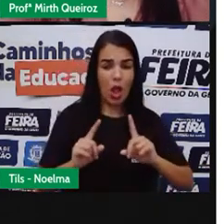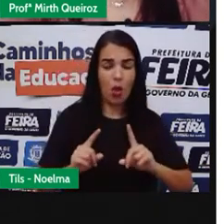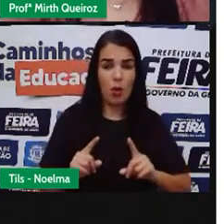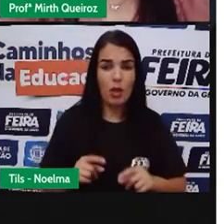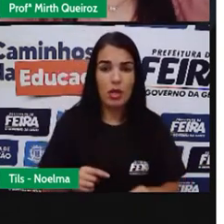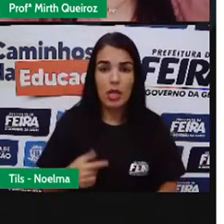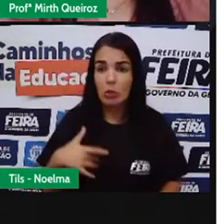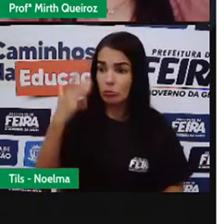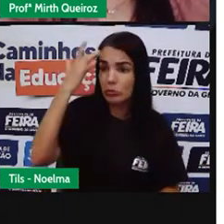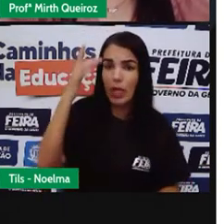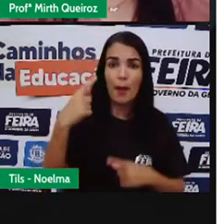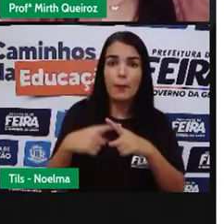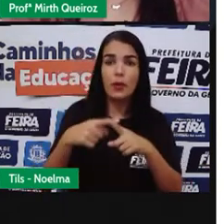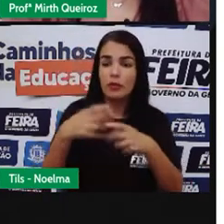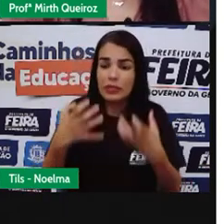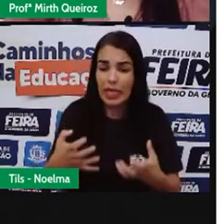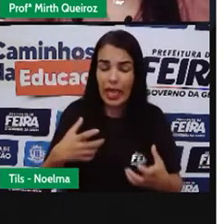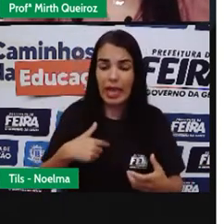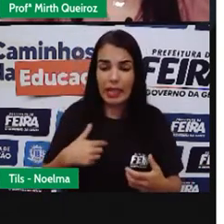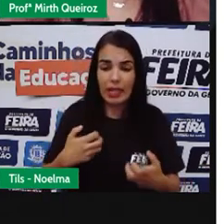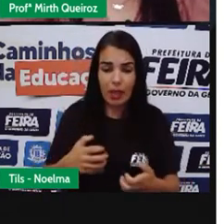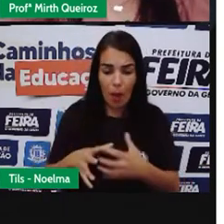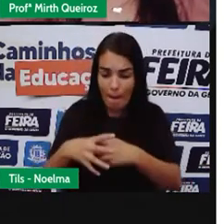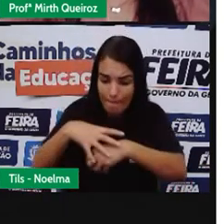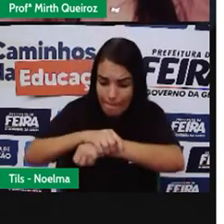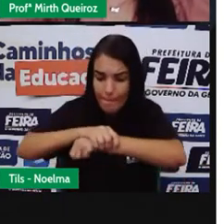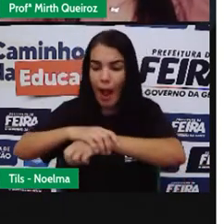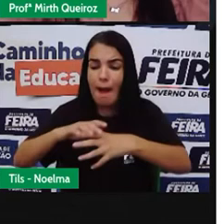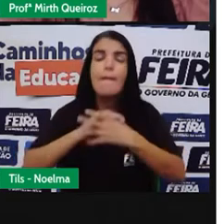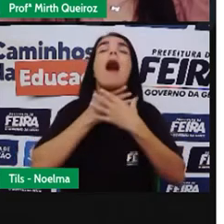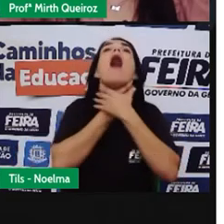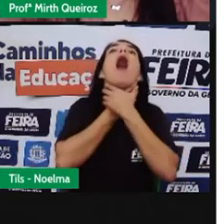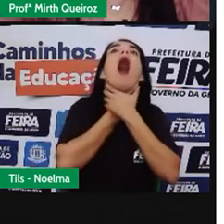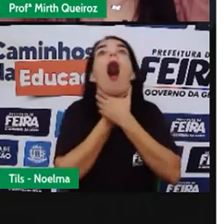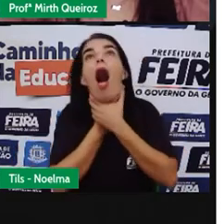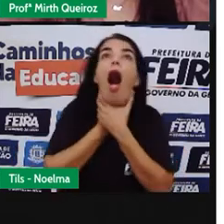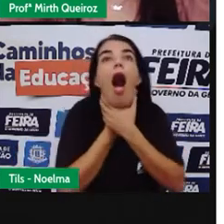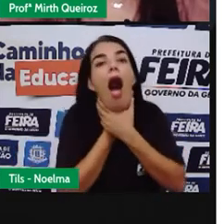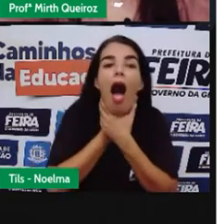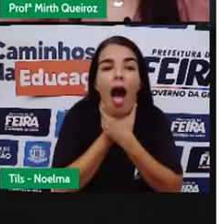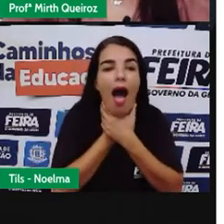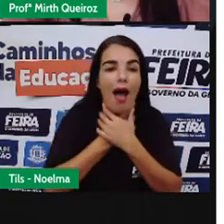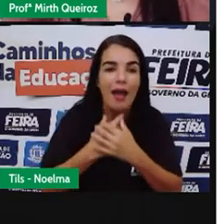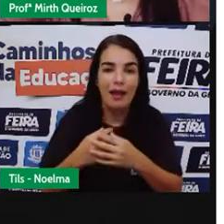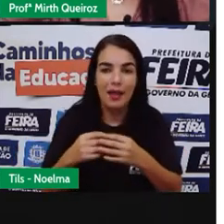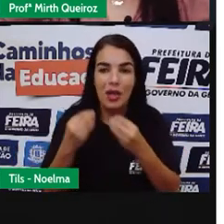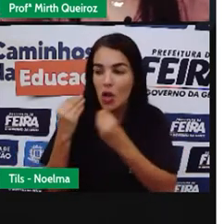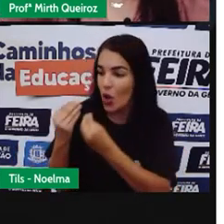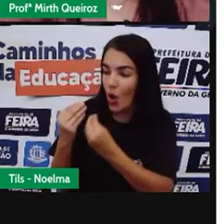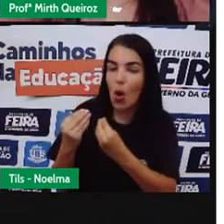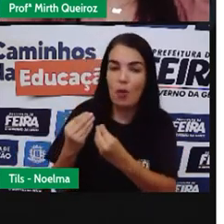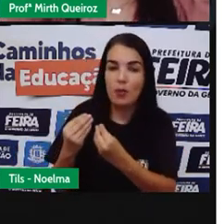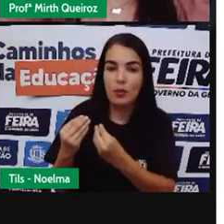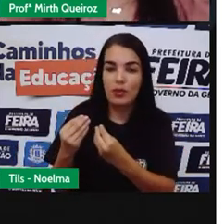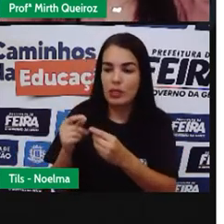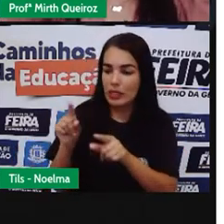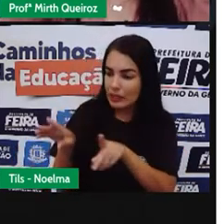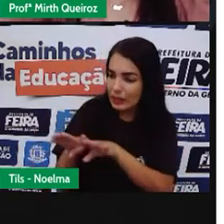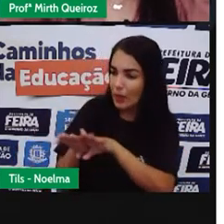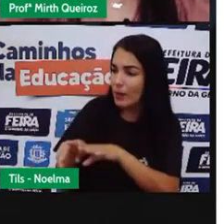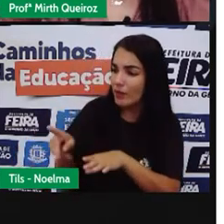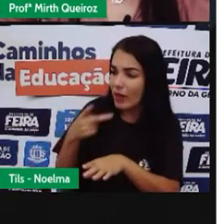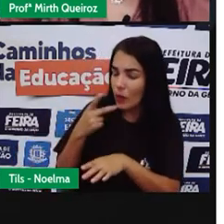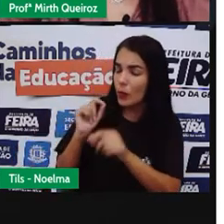porquê, está tentando arrancar as minhas mãos do pescoço desse cavaleiro do meu lado. Que, aliás, também parece